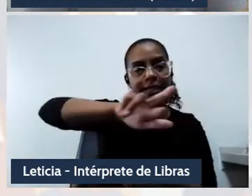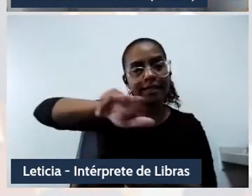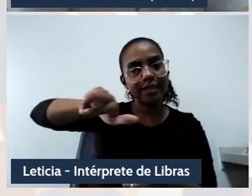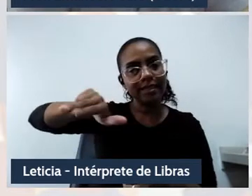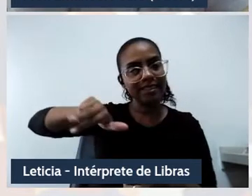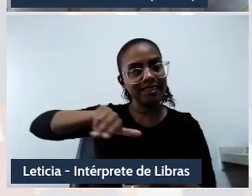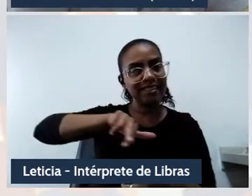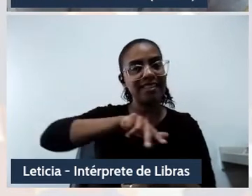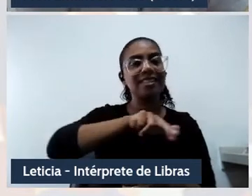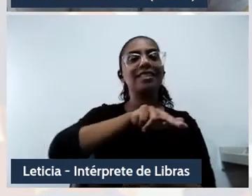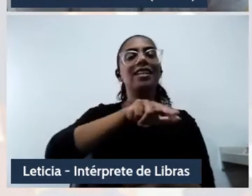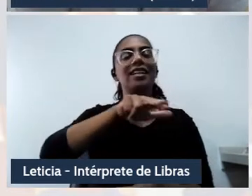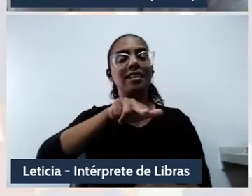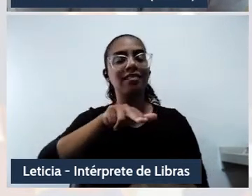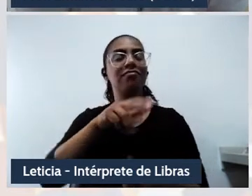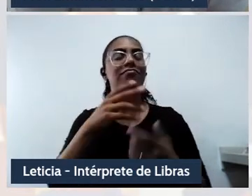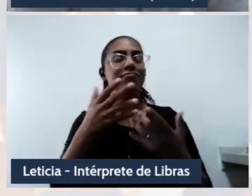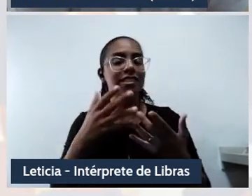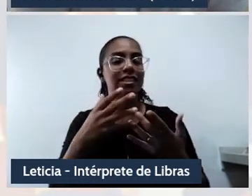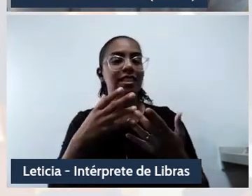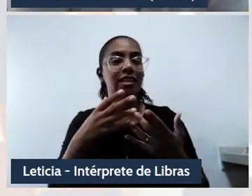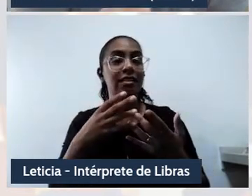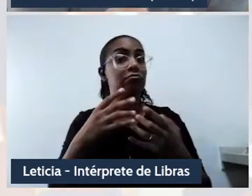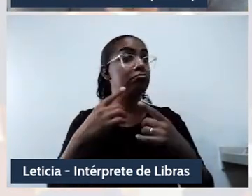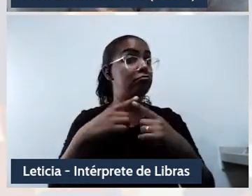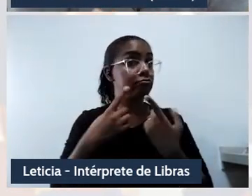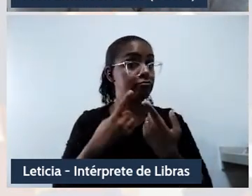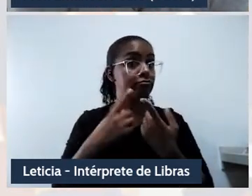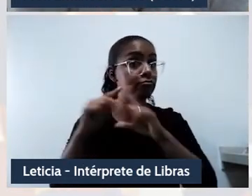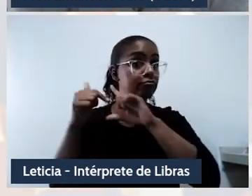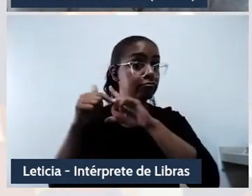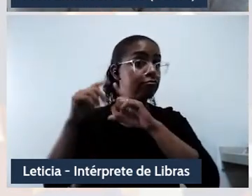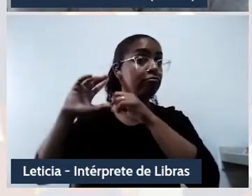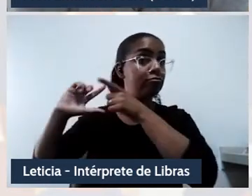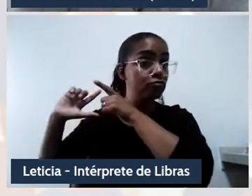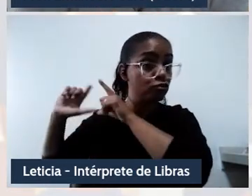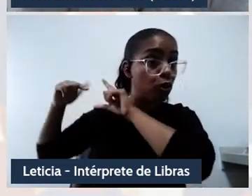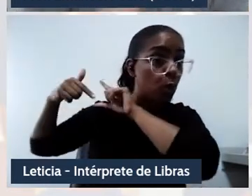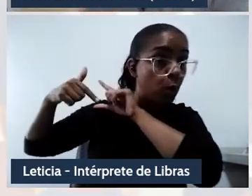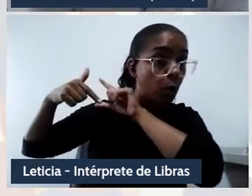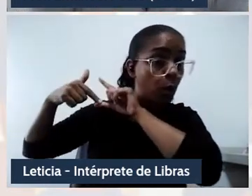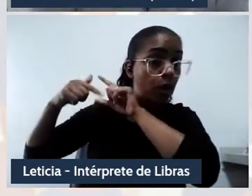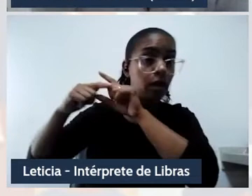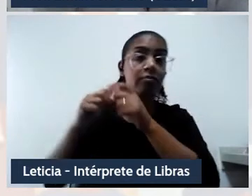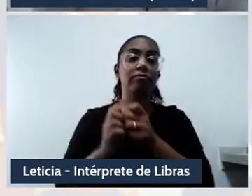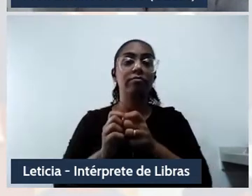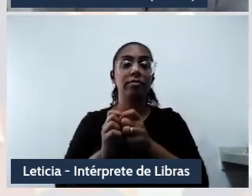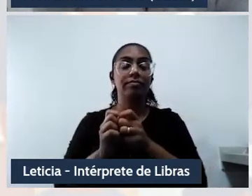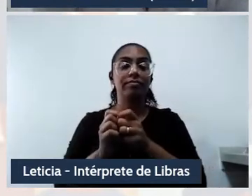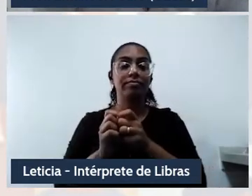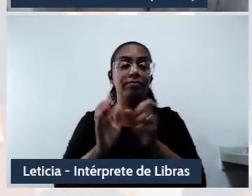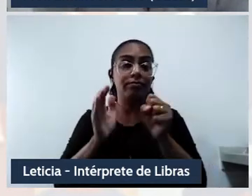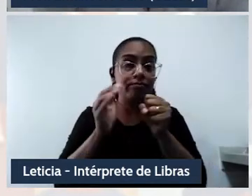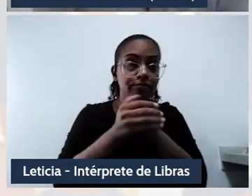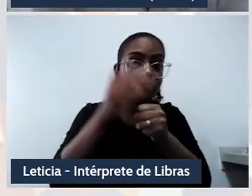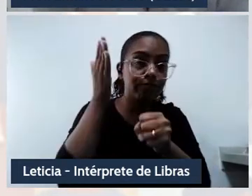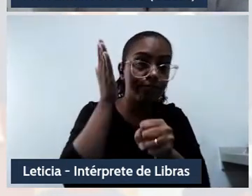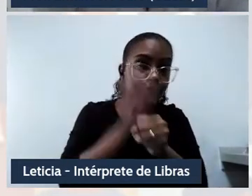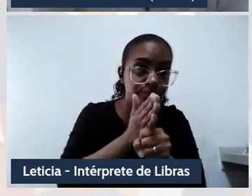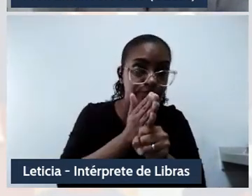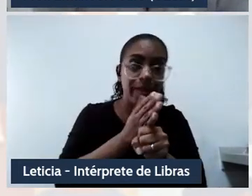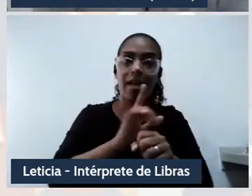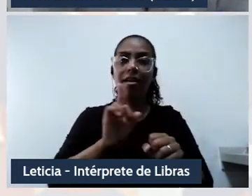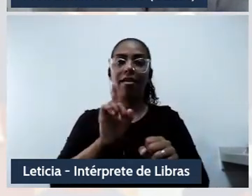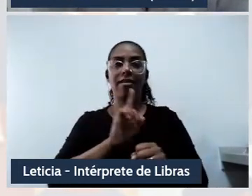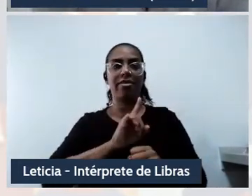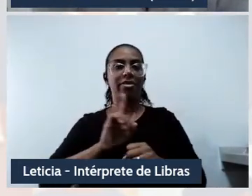cosmopolítico não tradicionalista e não fascista. E o que Rui nos chama atenção ao lançar